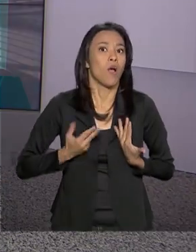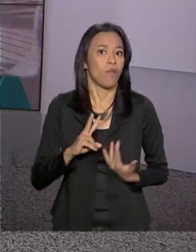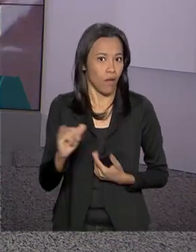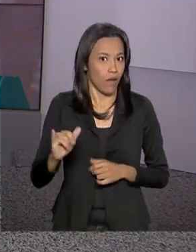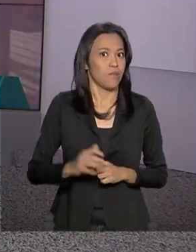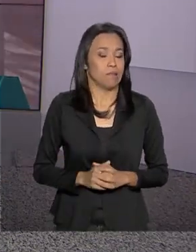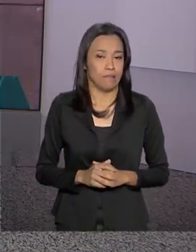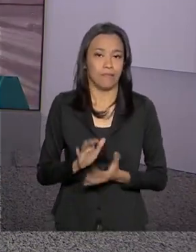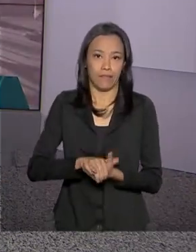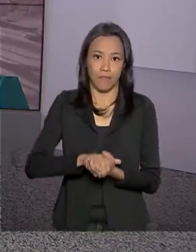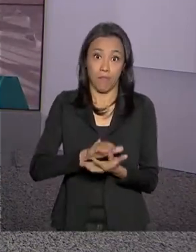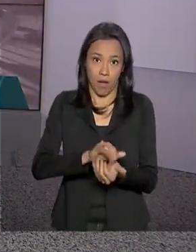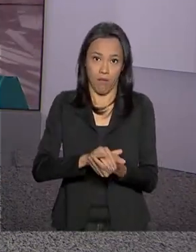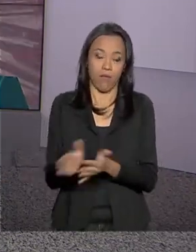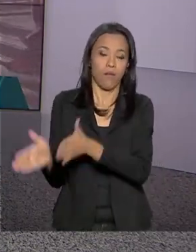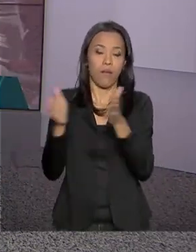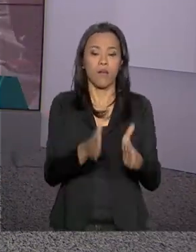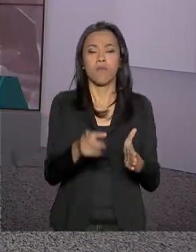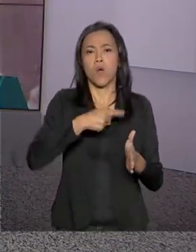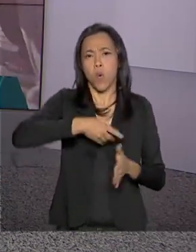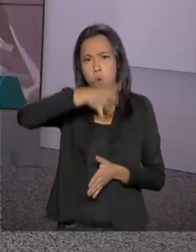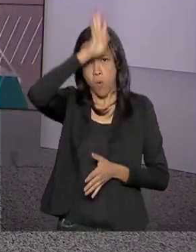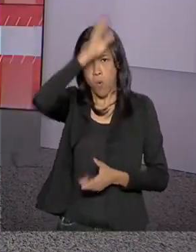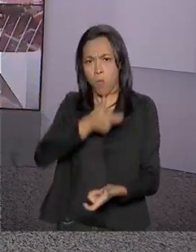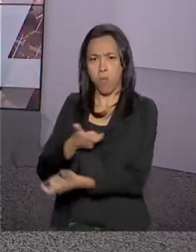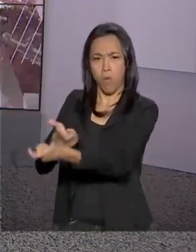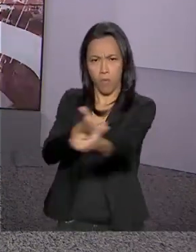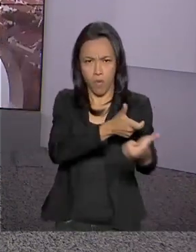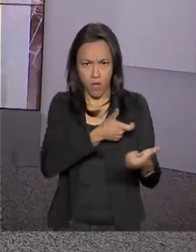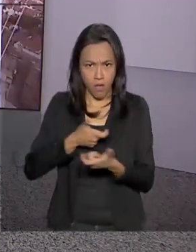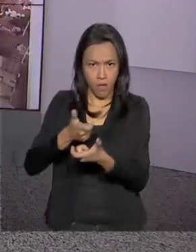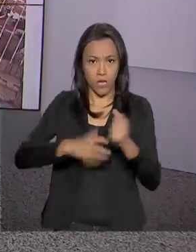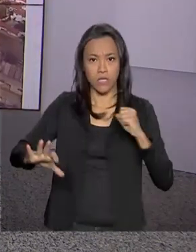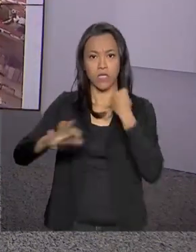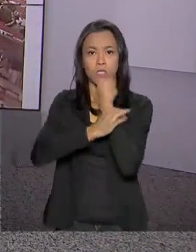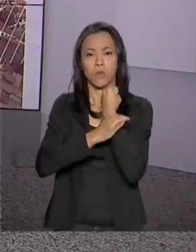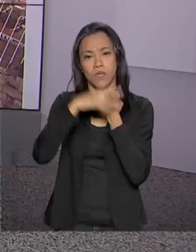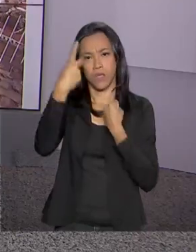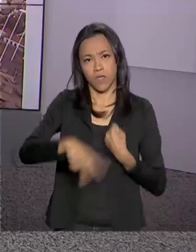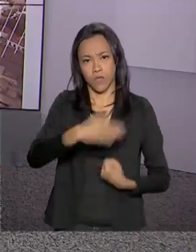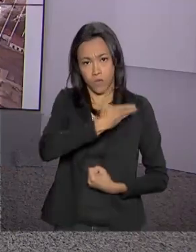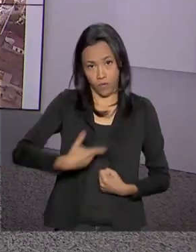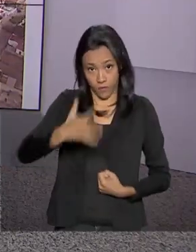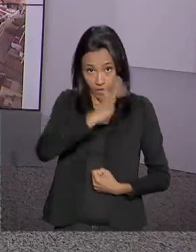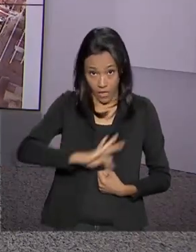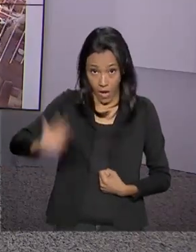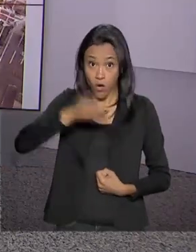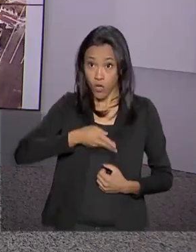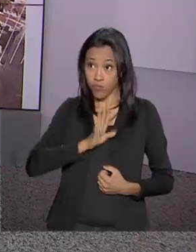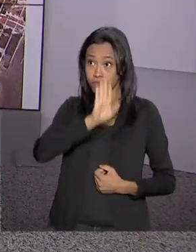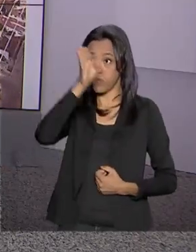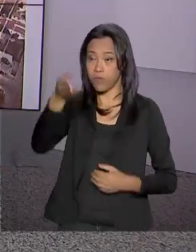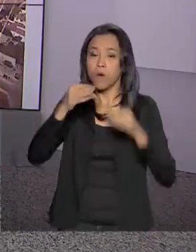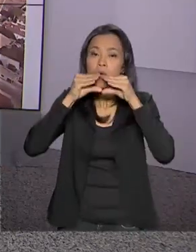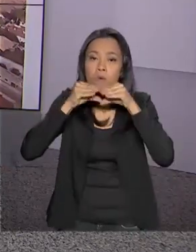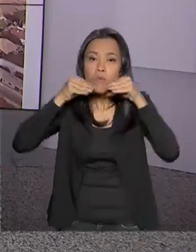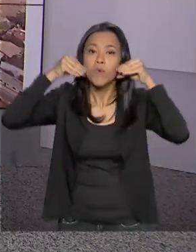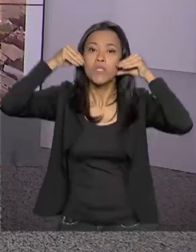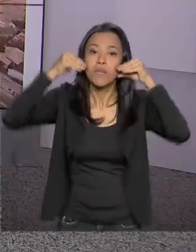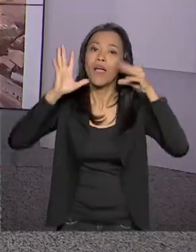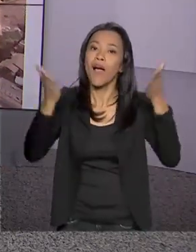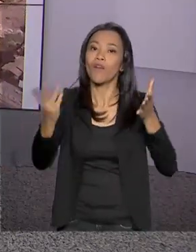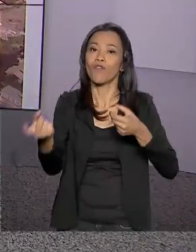Missão cumprida. Os bombeiros da Força Nacional de Segurança Pública que estavam em Moçambique por causa do ciclone Idai estão